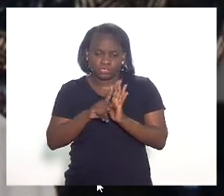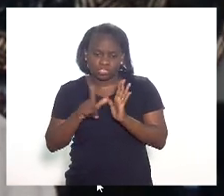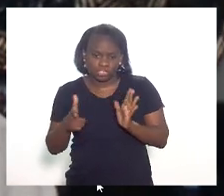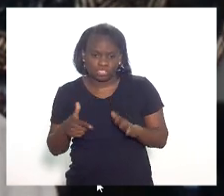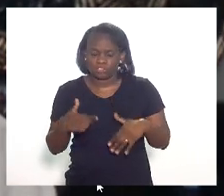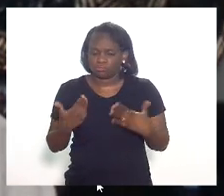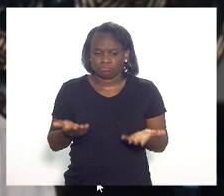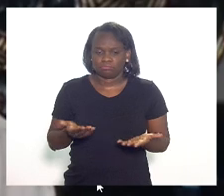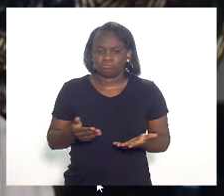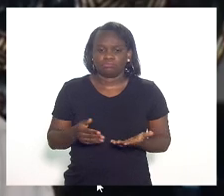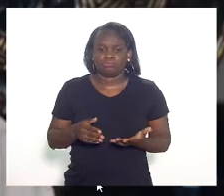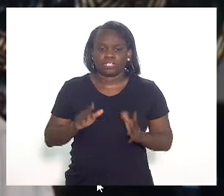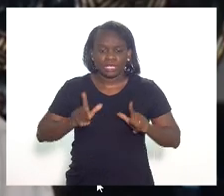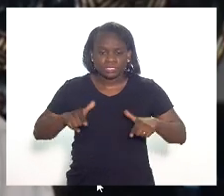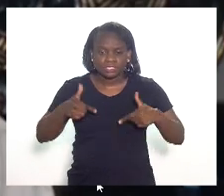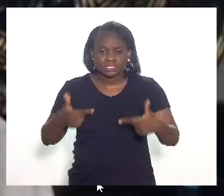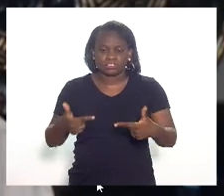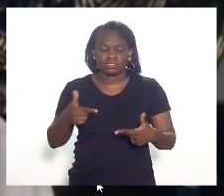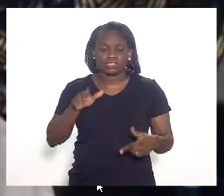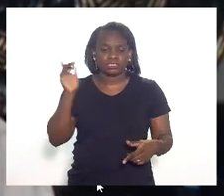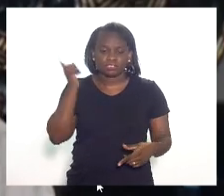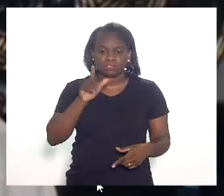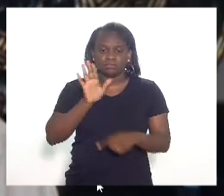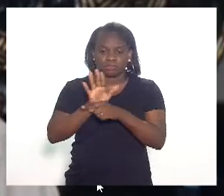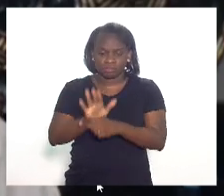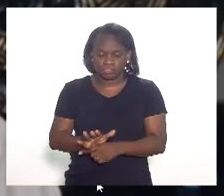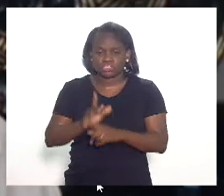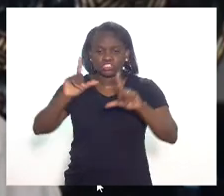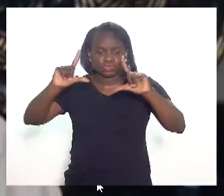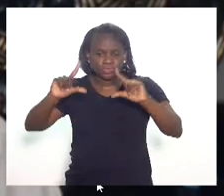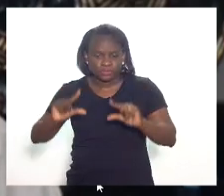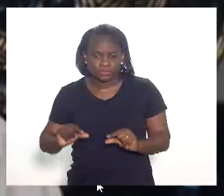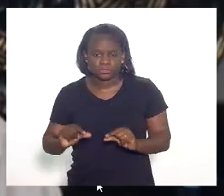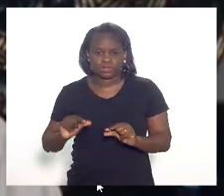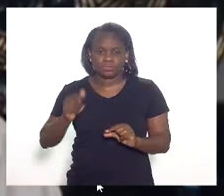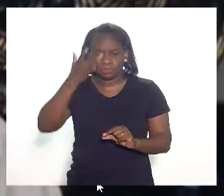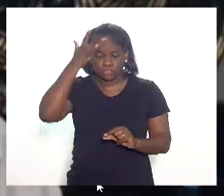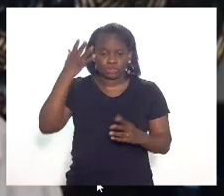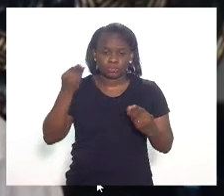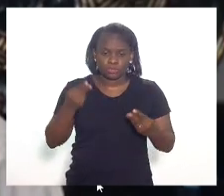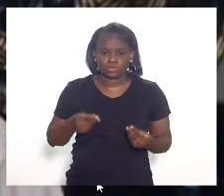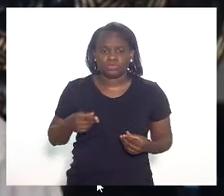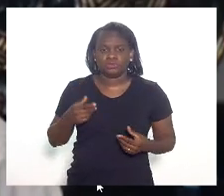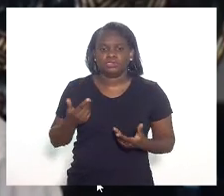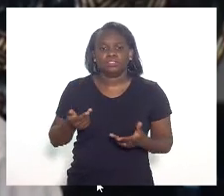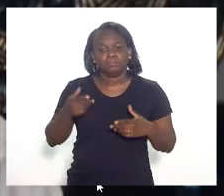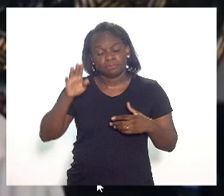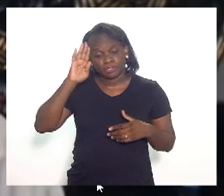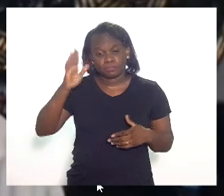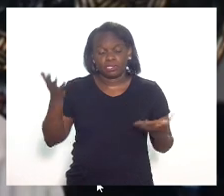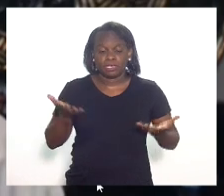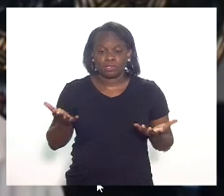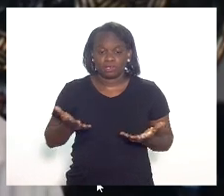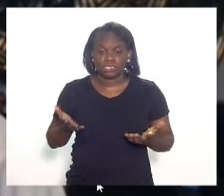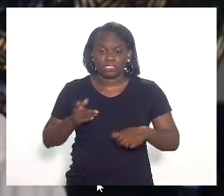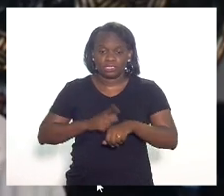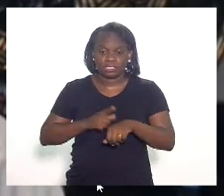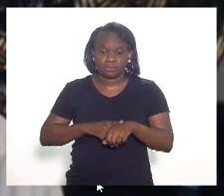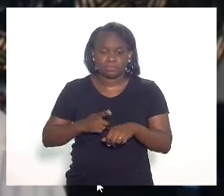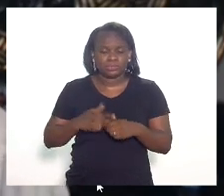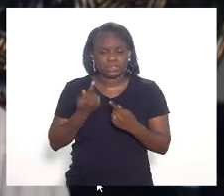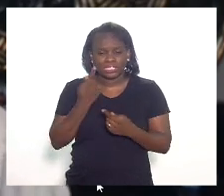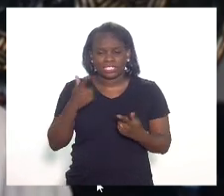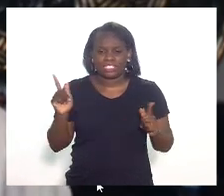projetos, enfim, ações que a gente consiga reduzir esse número de pessoas, ainda mais num ambiente, num momento tão